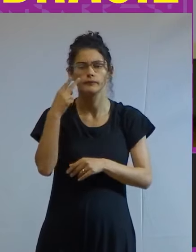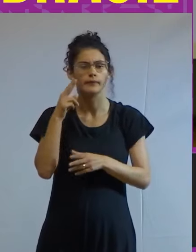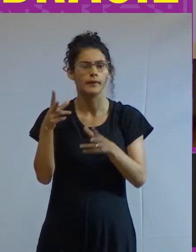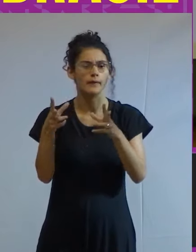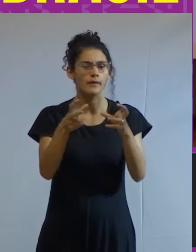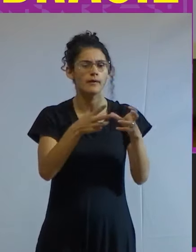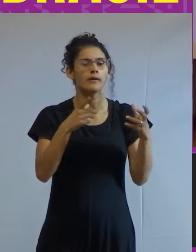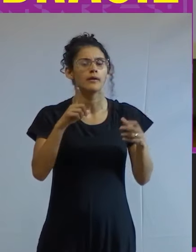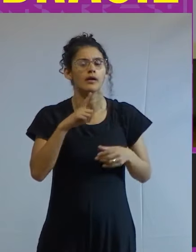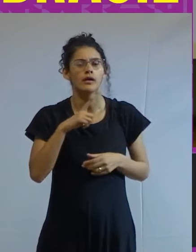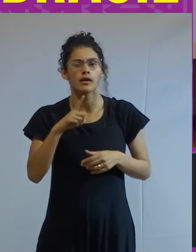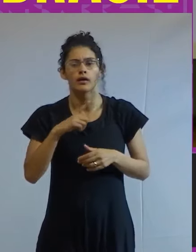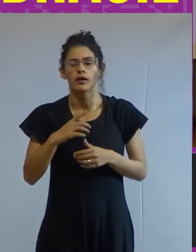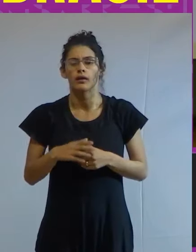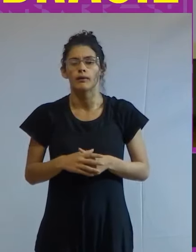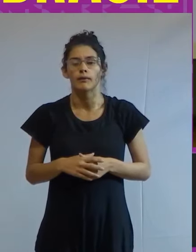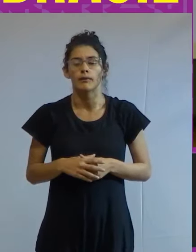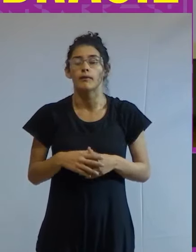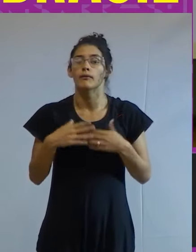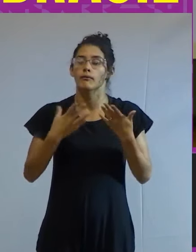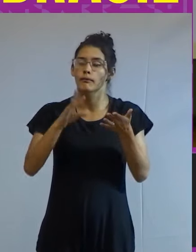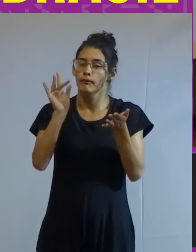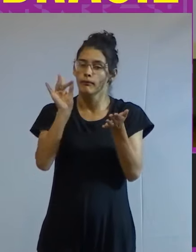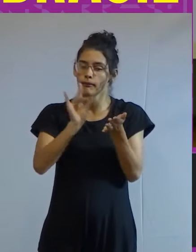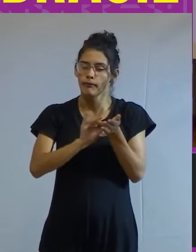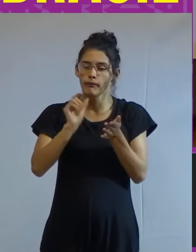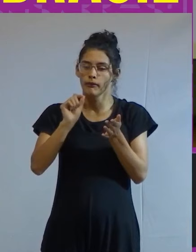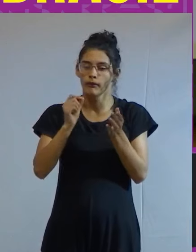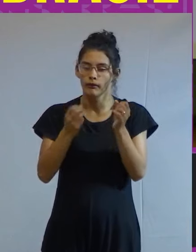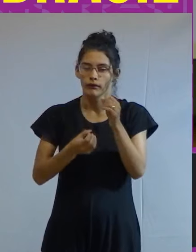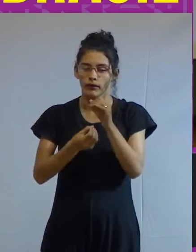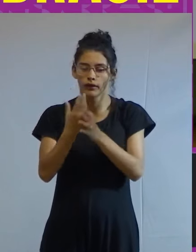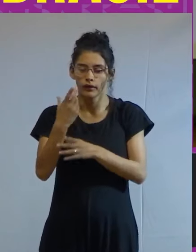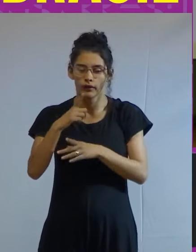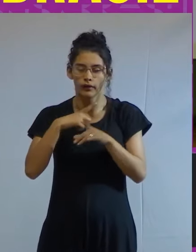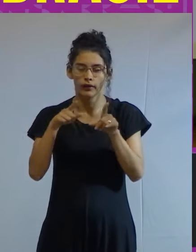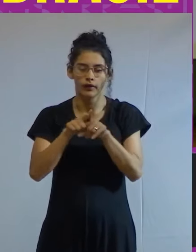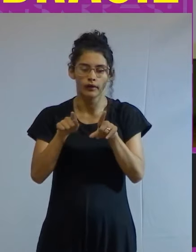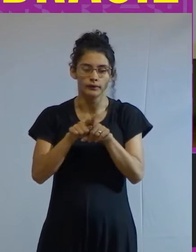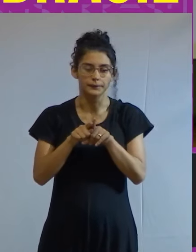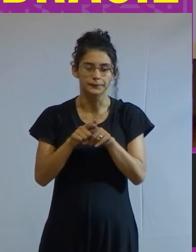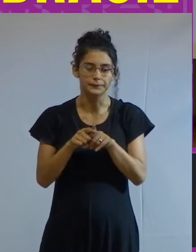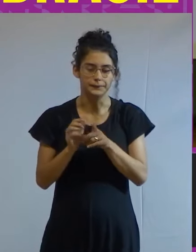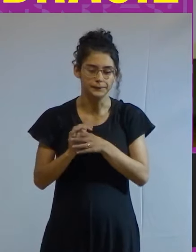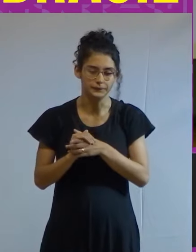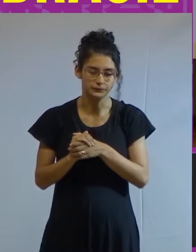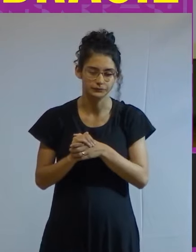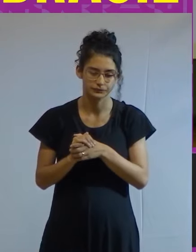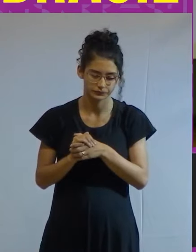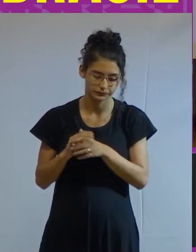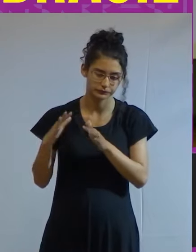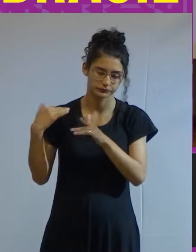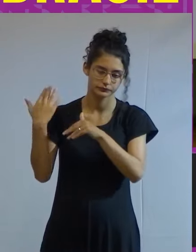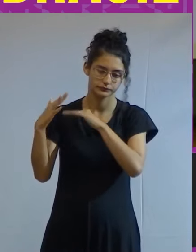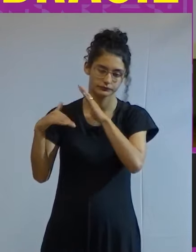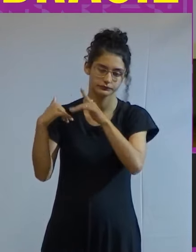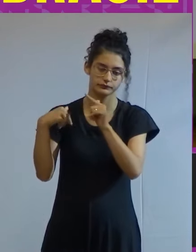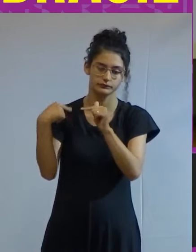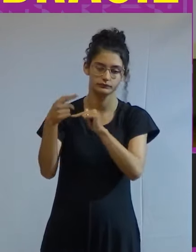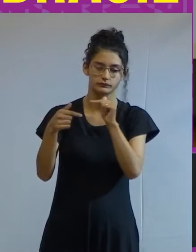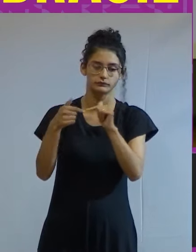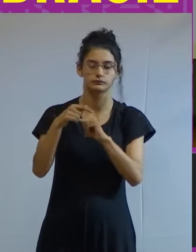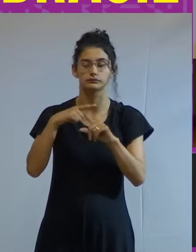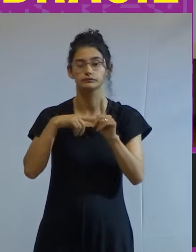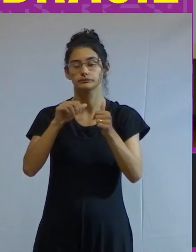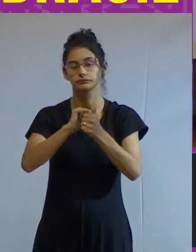nisso além do fato da produção de um processos de subjetivação